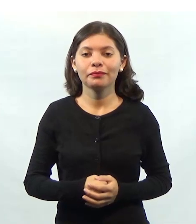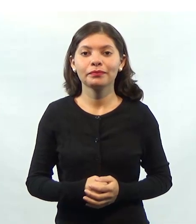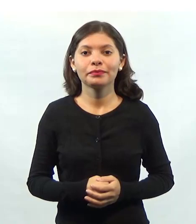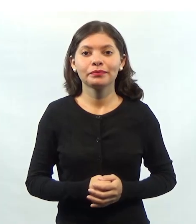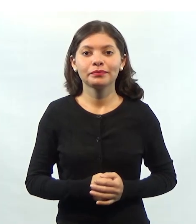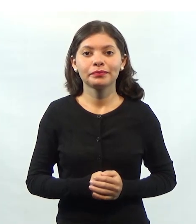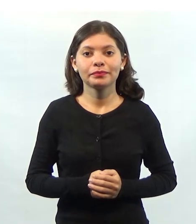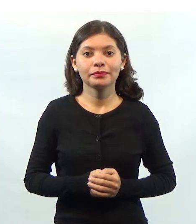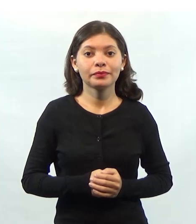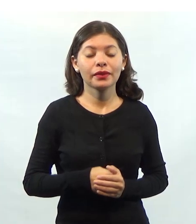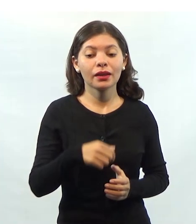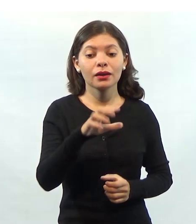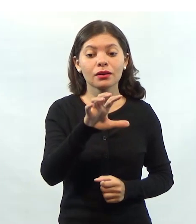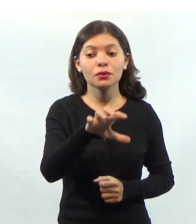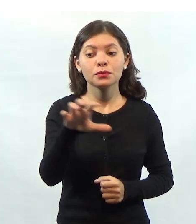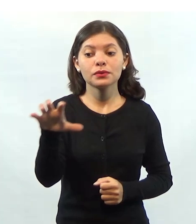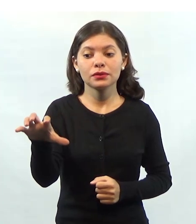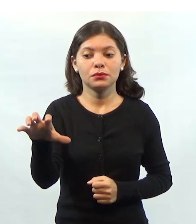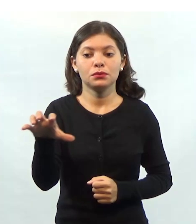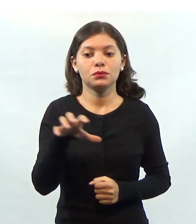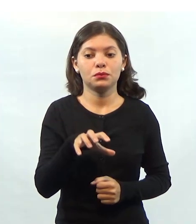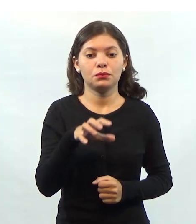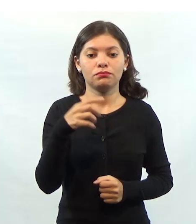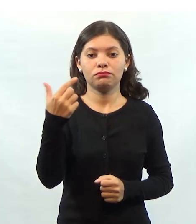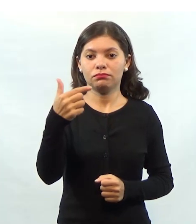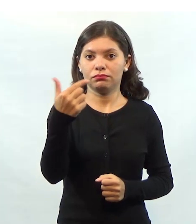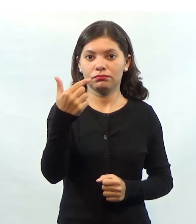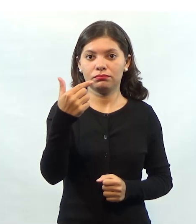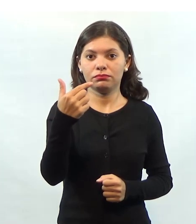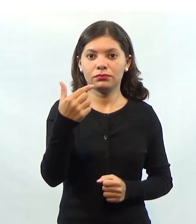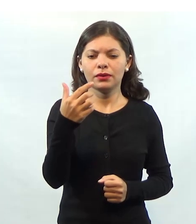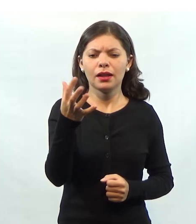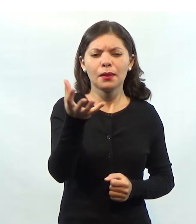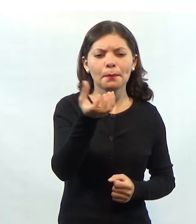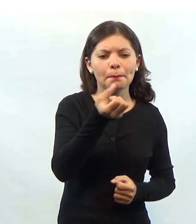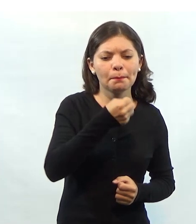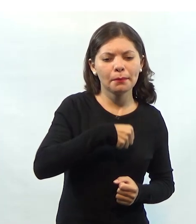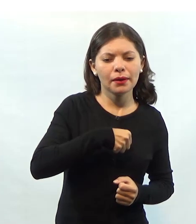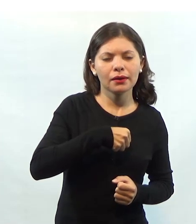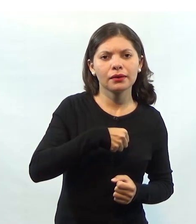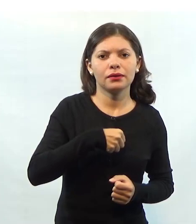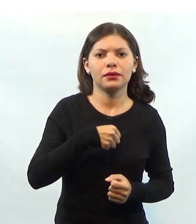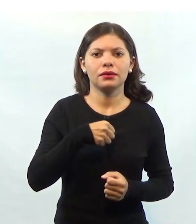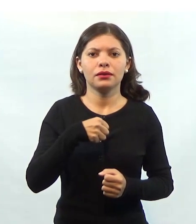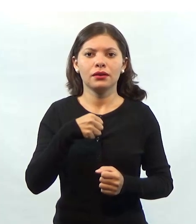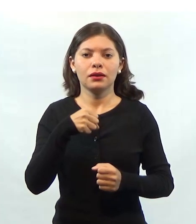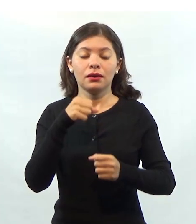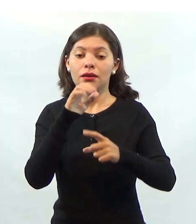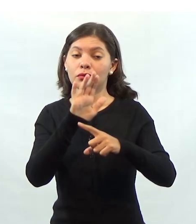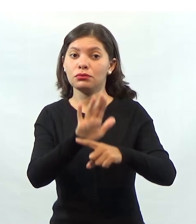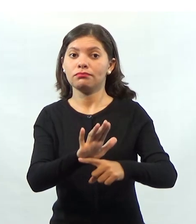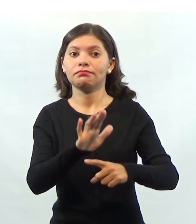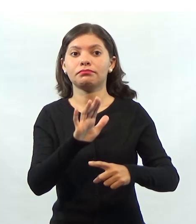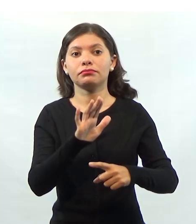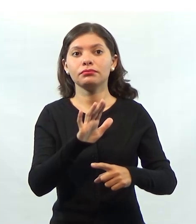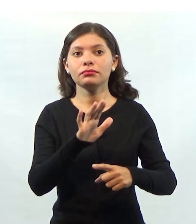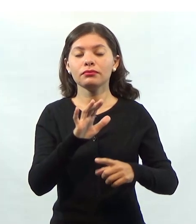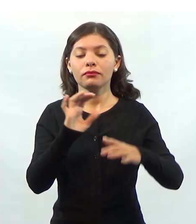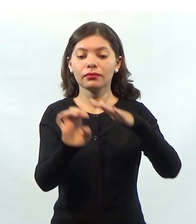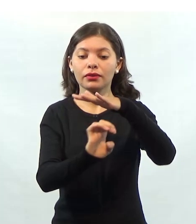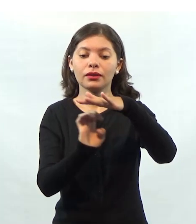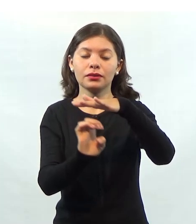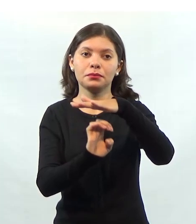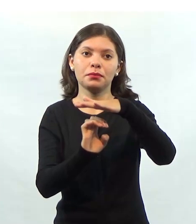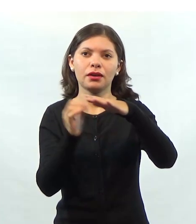setor secundário, ele pega esses recursos das mineradoras, das empresas